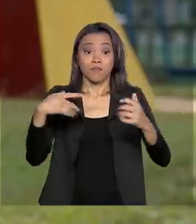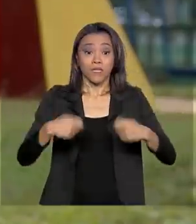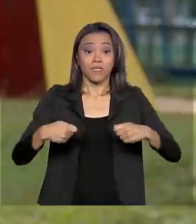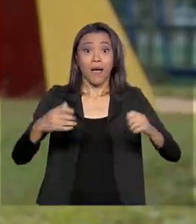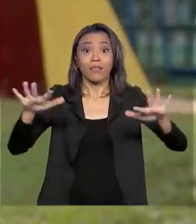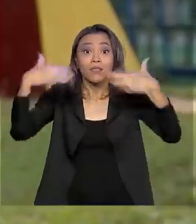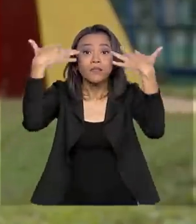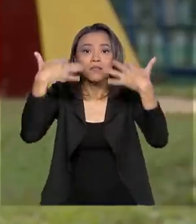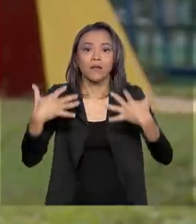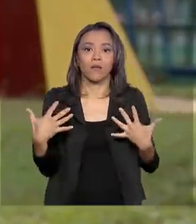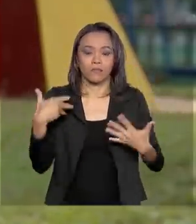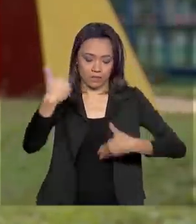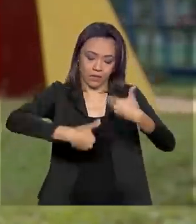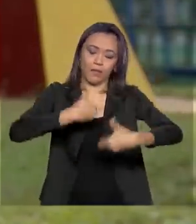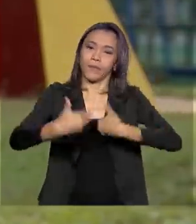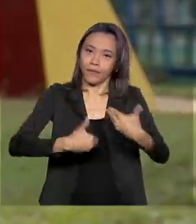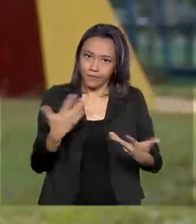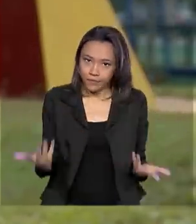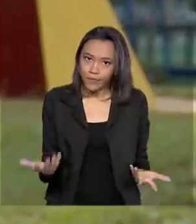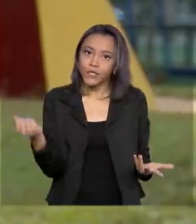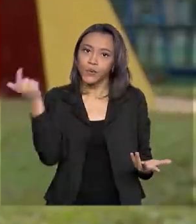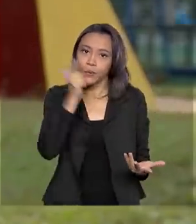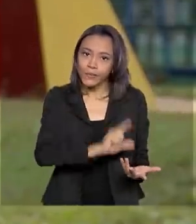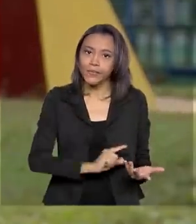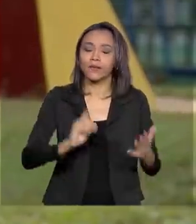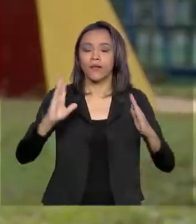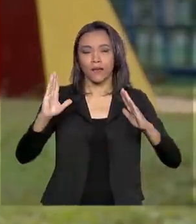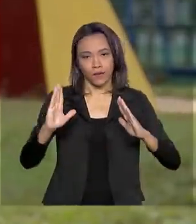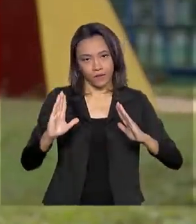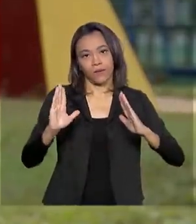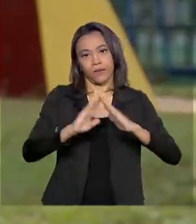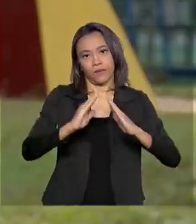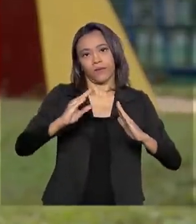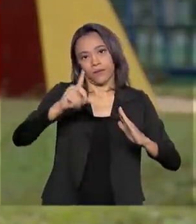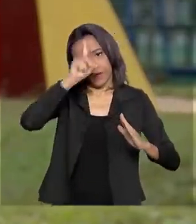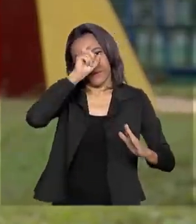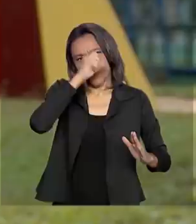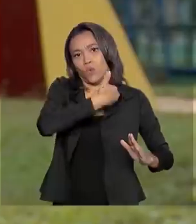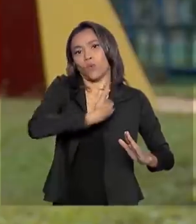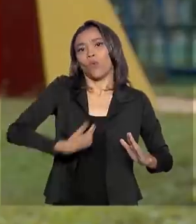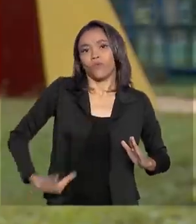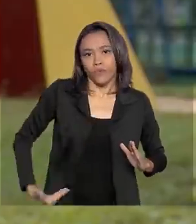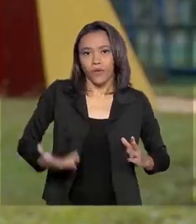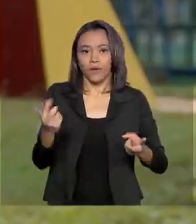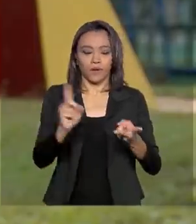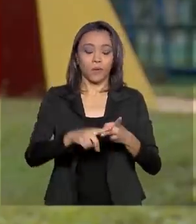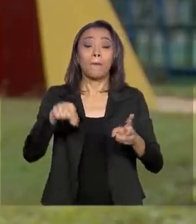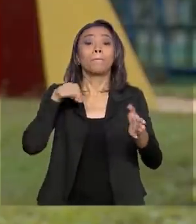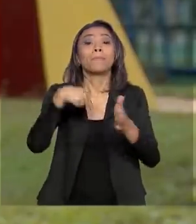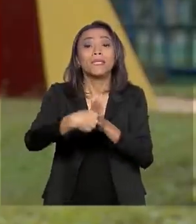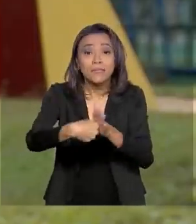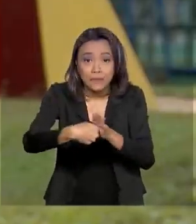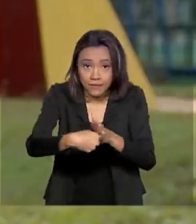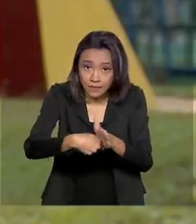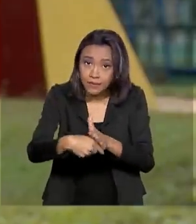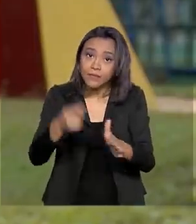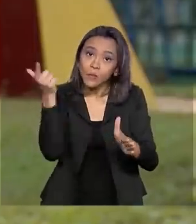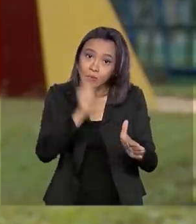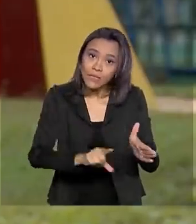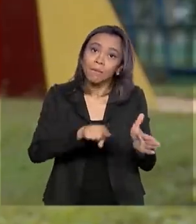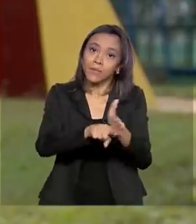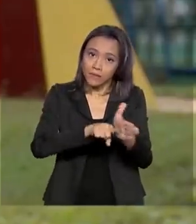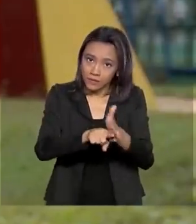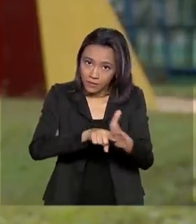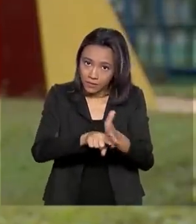tratamentos, que a gente possa conseguir esses tratamentos na rede pública, que a gente possa conseguir pesquisas, né, para